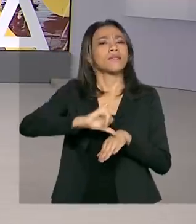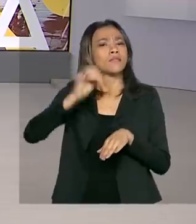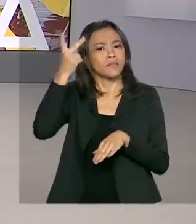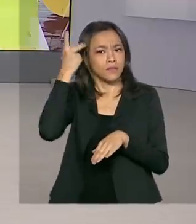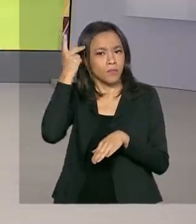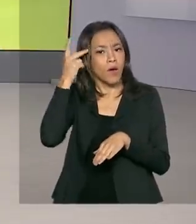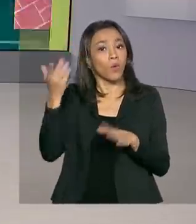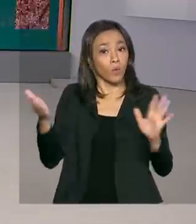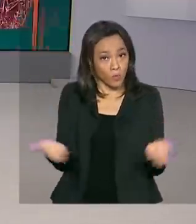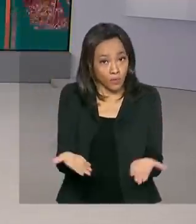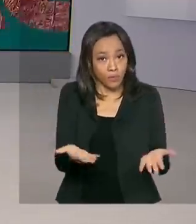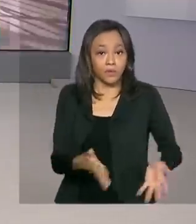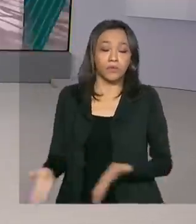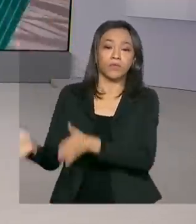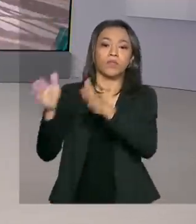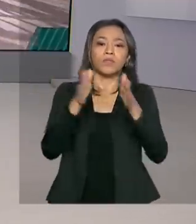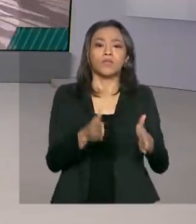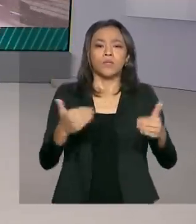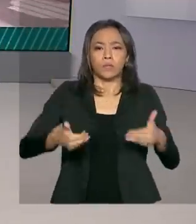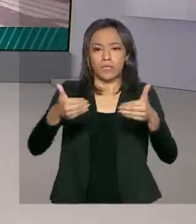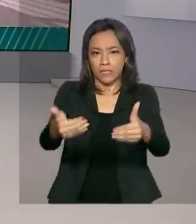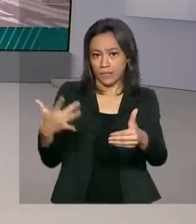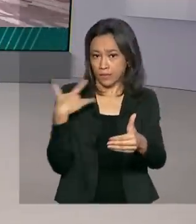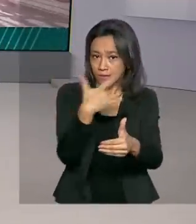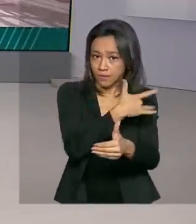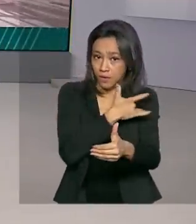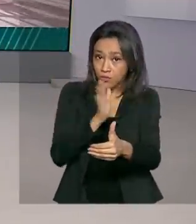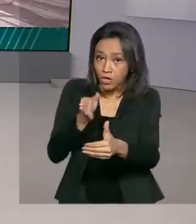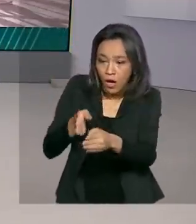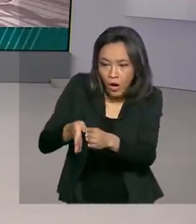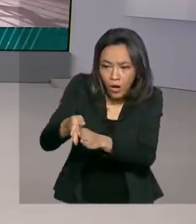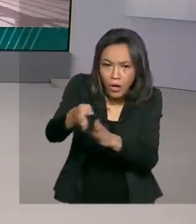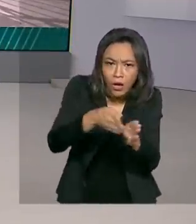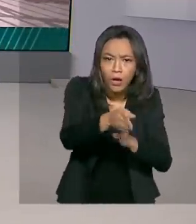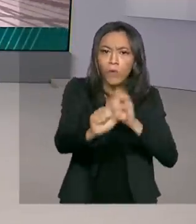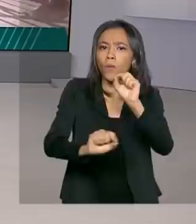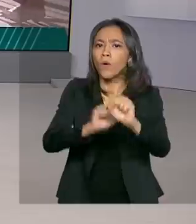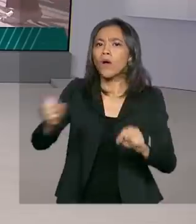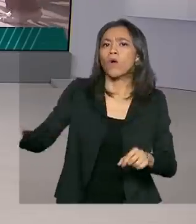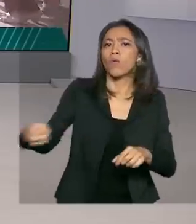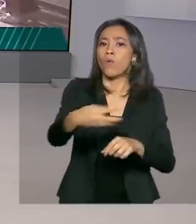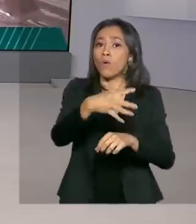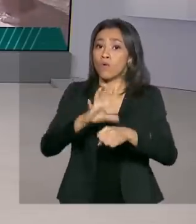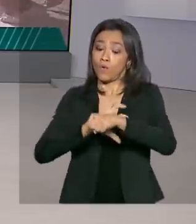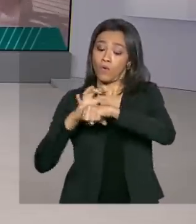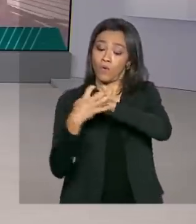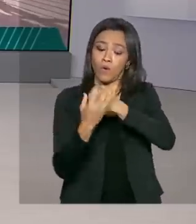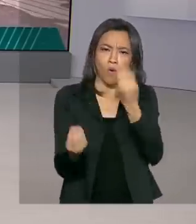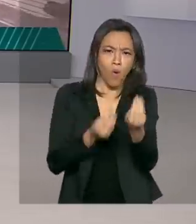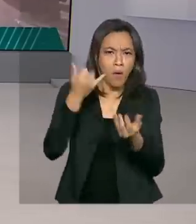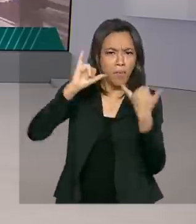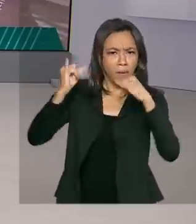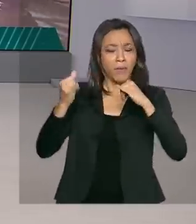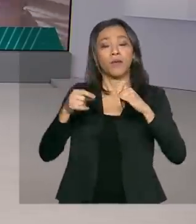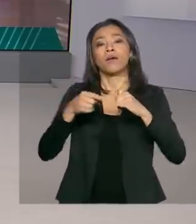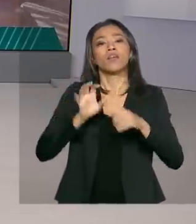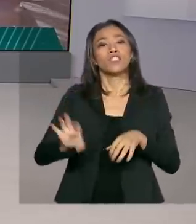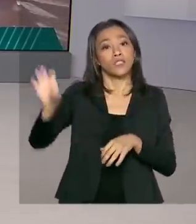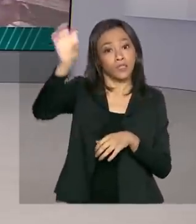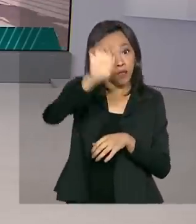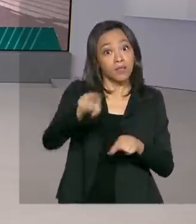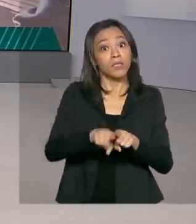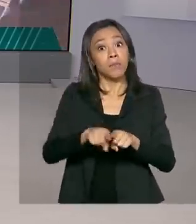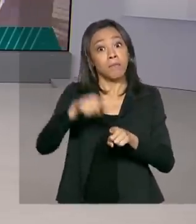E o Ministério da Saúde encaminhou orientações sobre o novo coronavírus a estados e municípios e habilitou mais